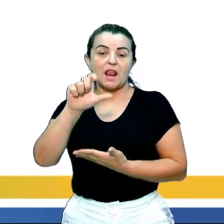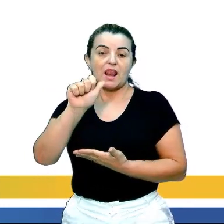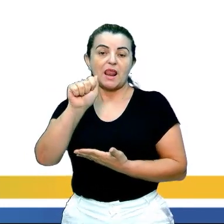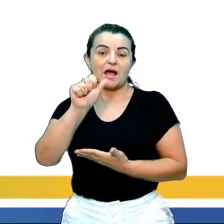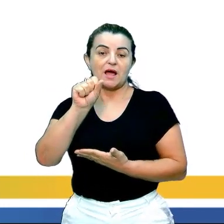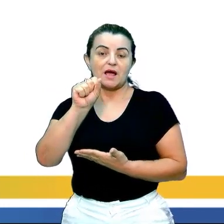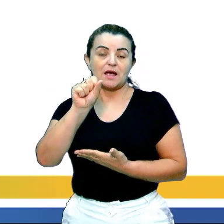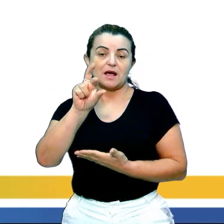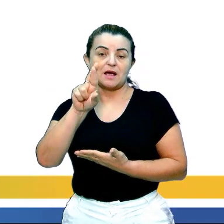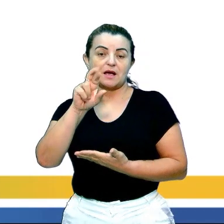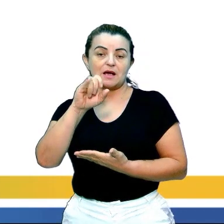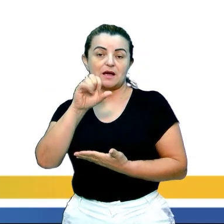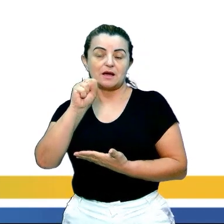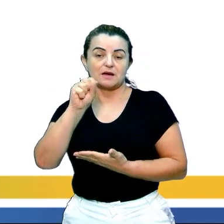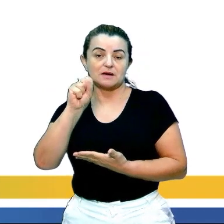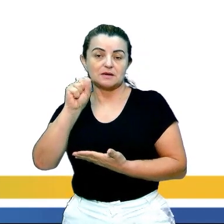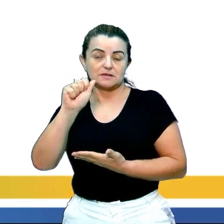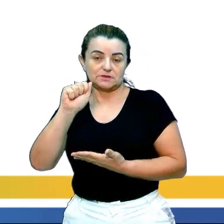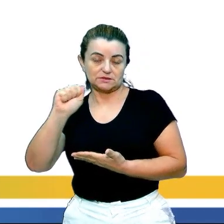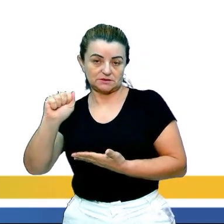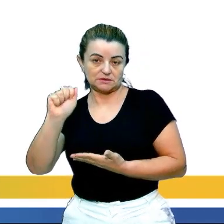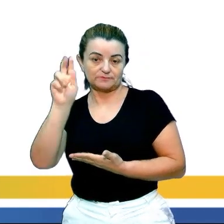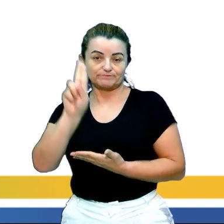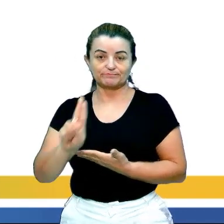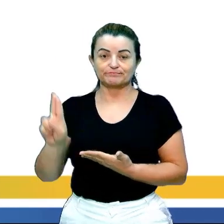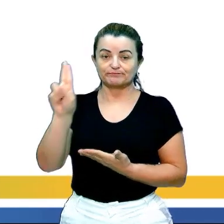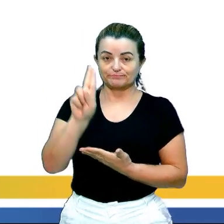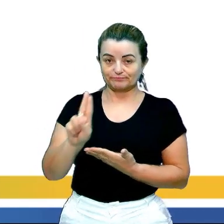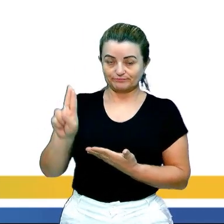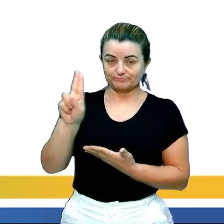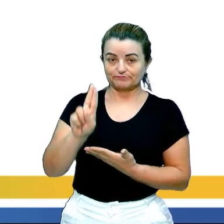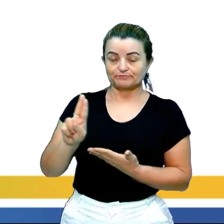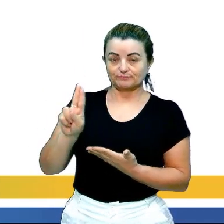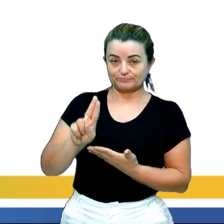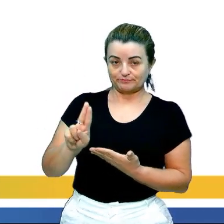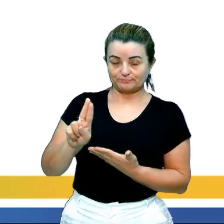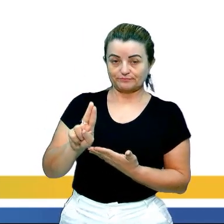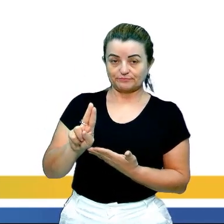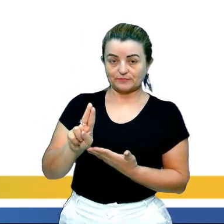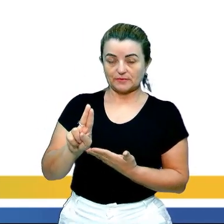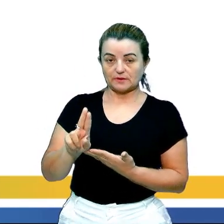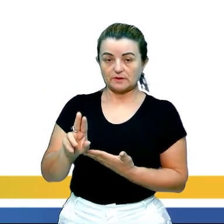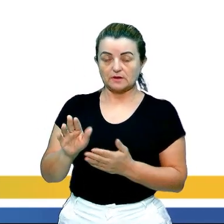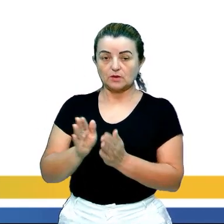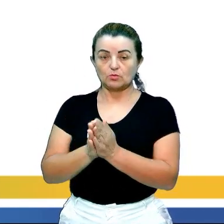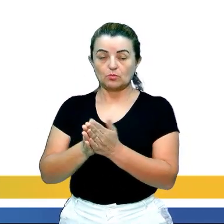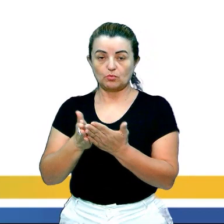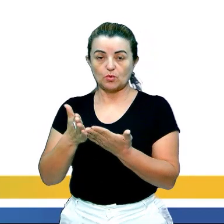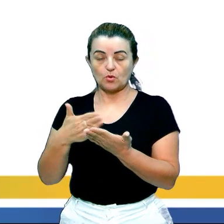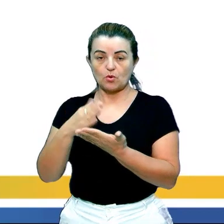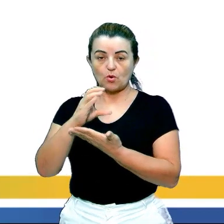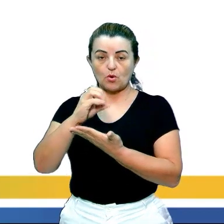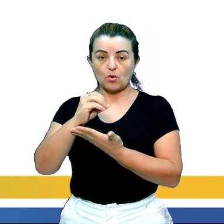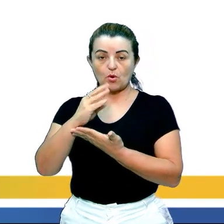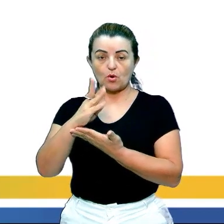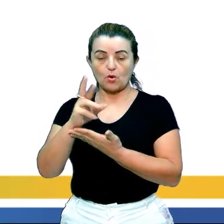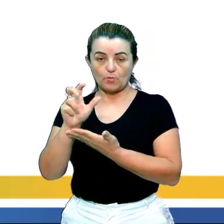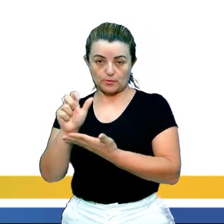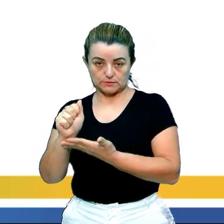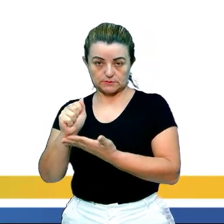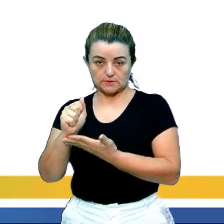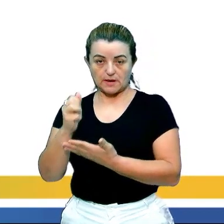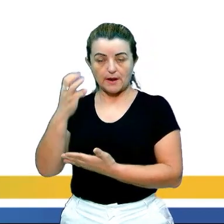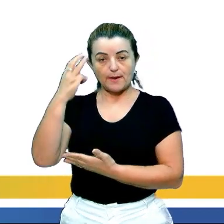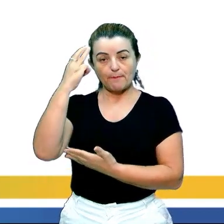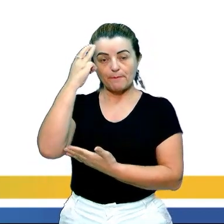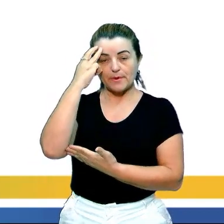Ferreira. E aí ela utilizou, por exemplo, uma obra do Braz Kupin. Aliás, uma obra do Machado de Assis, chamada Memórias